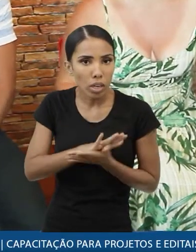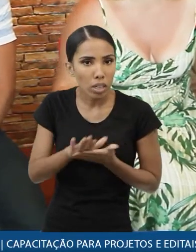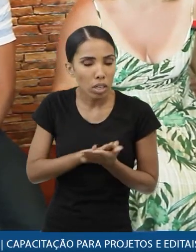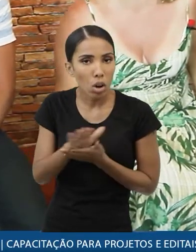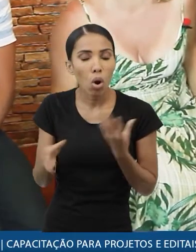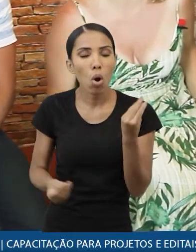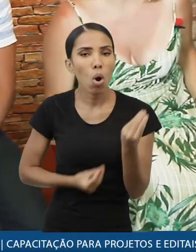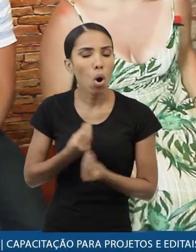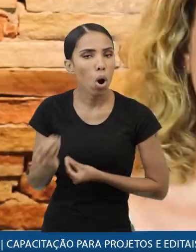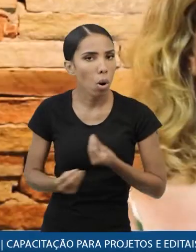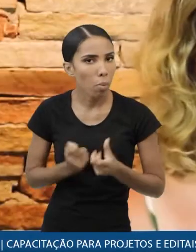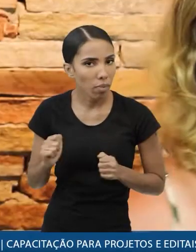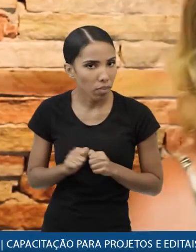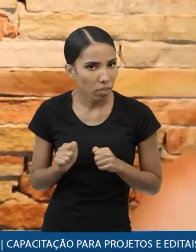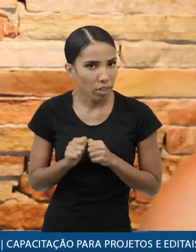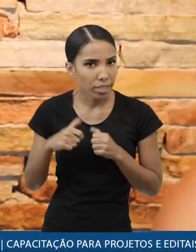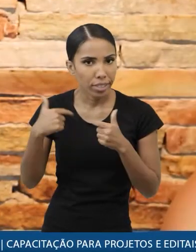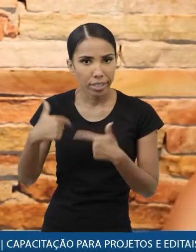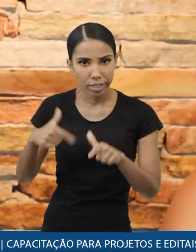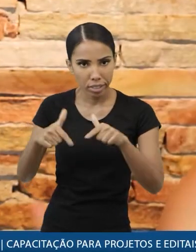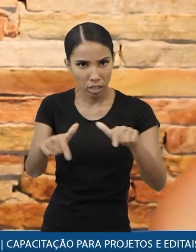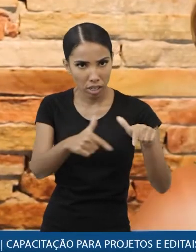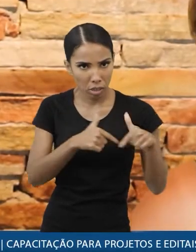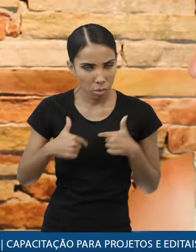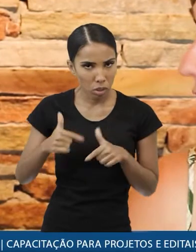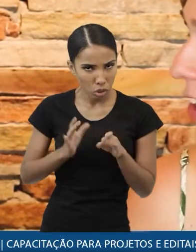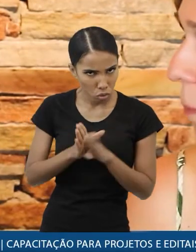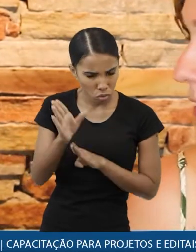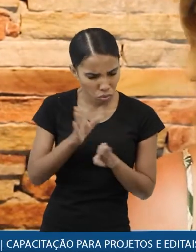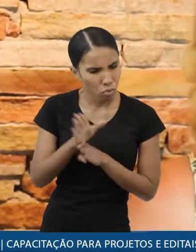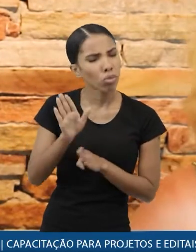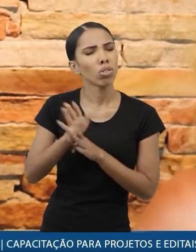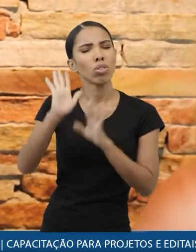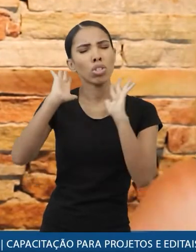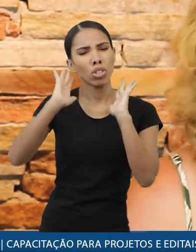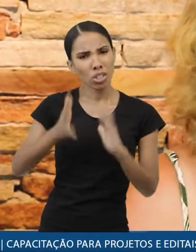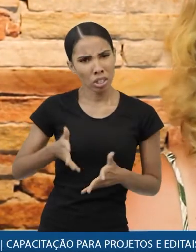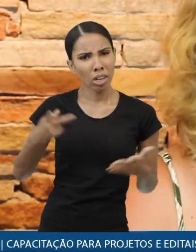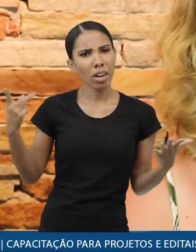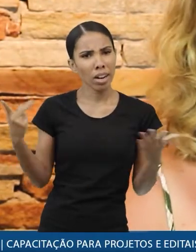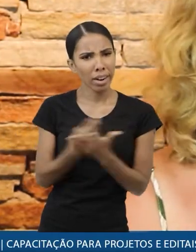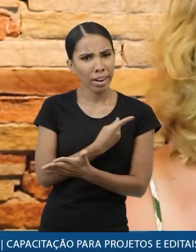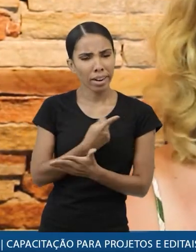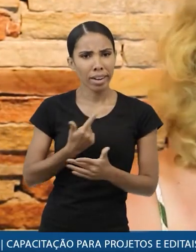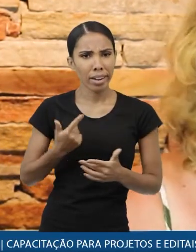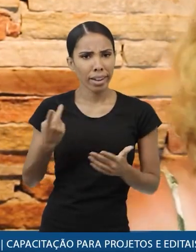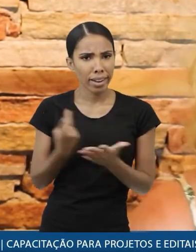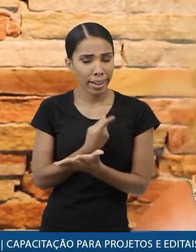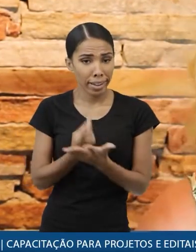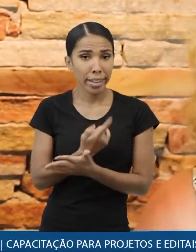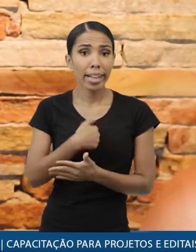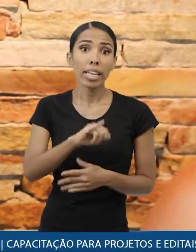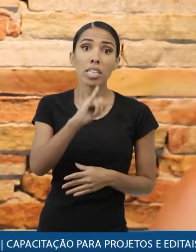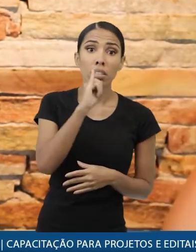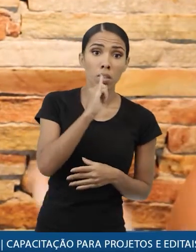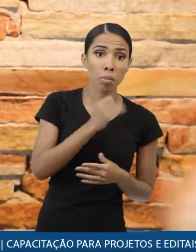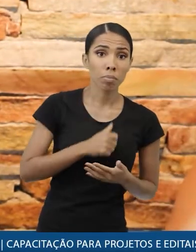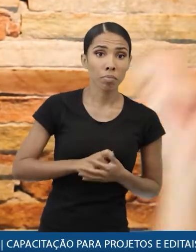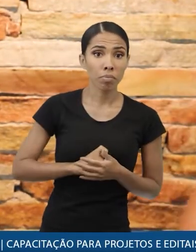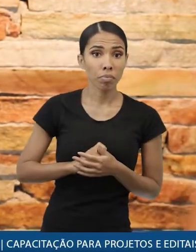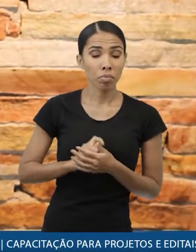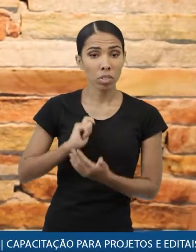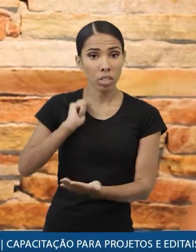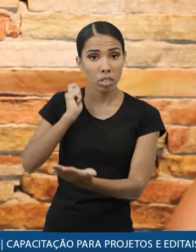como é que eu vou fazer? a gente já trabalhou com muitas consultorias de prestação de contas e acontecem erros esdrúxulos como por exemplo